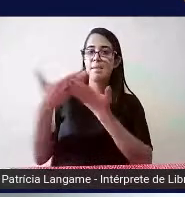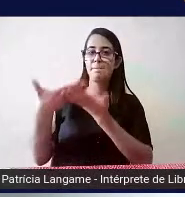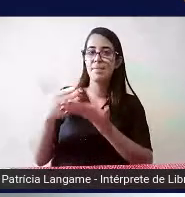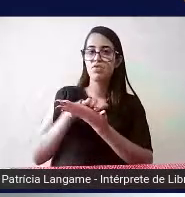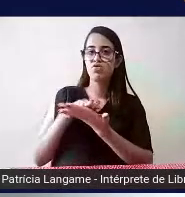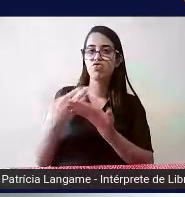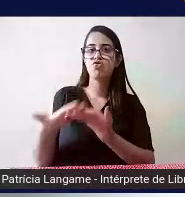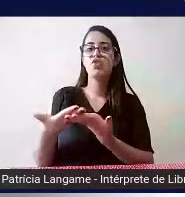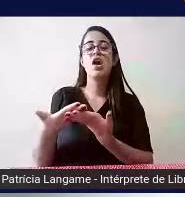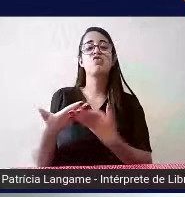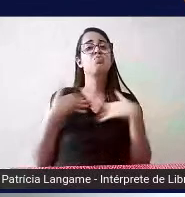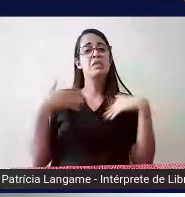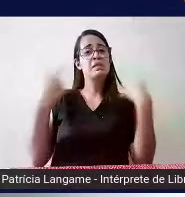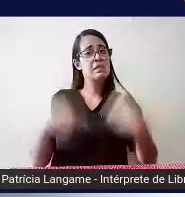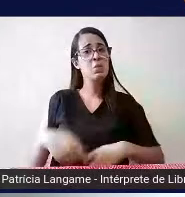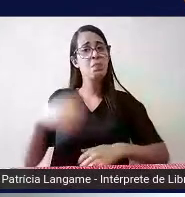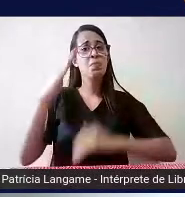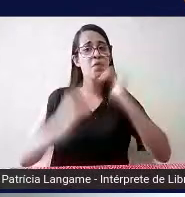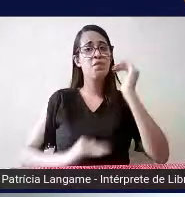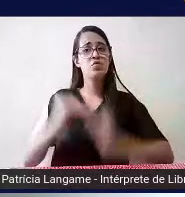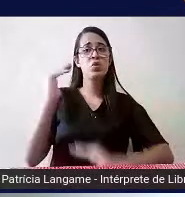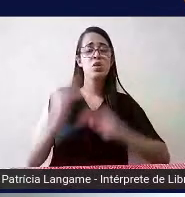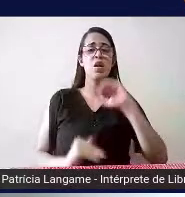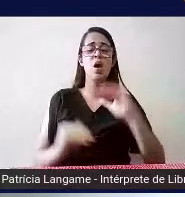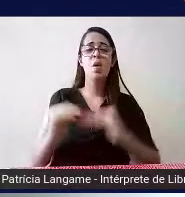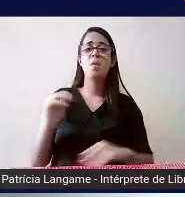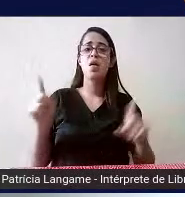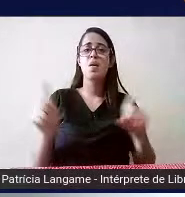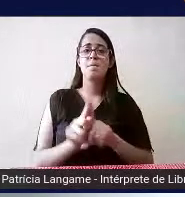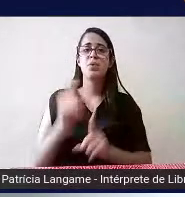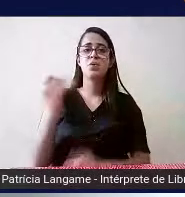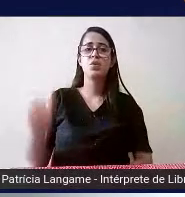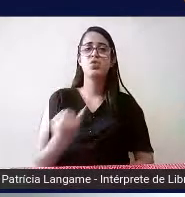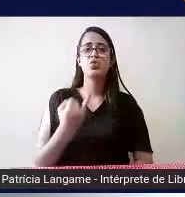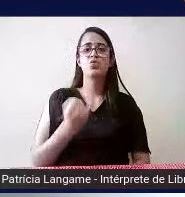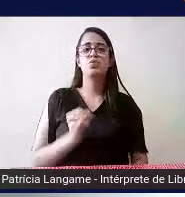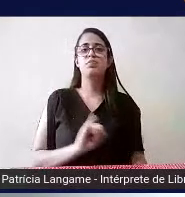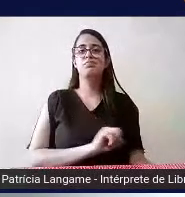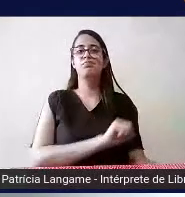gente precisa esse profissional transcritor é muito importante pode passar por favor